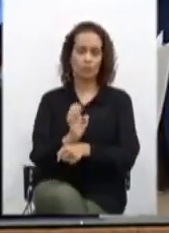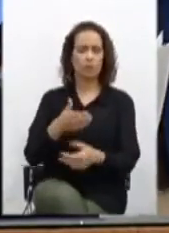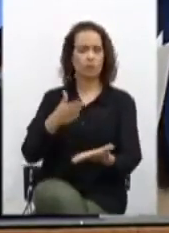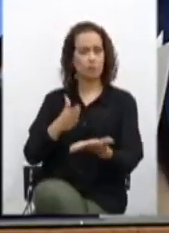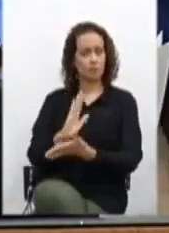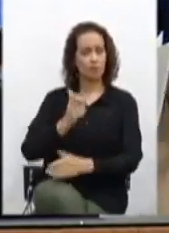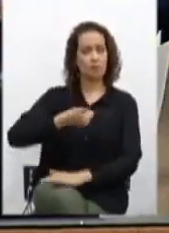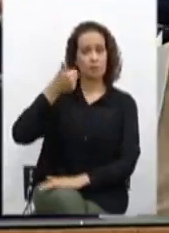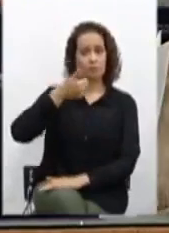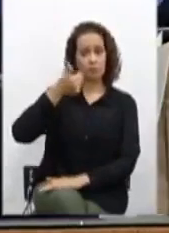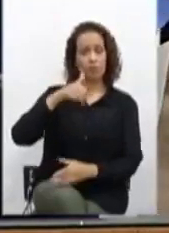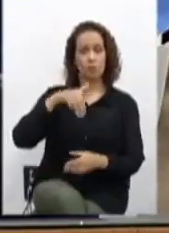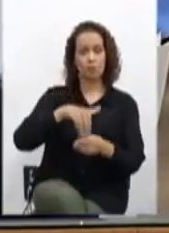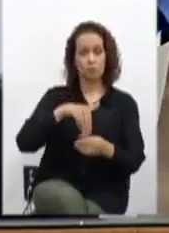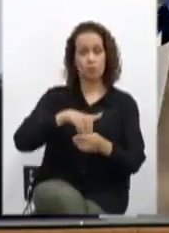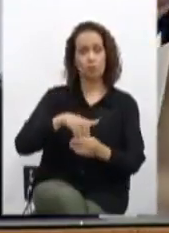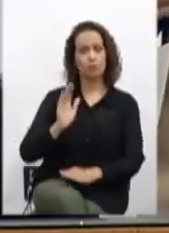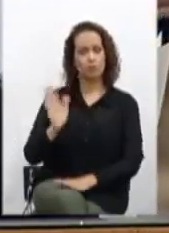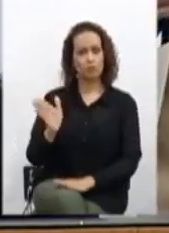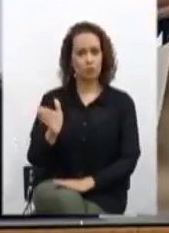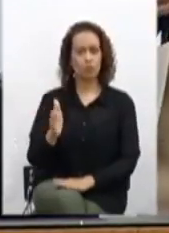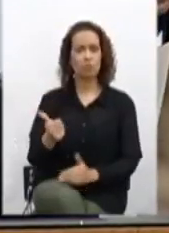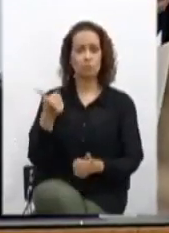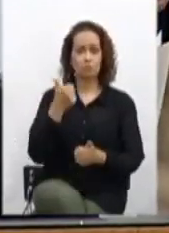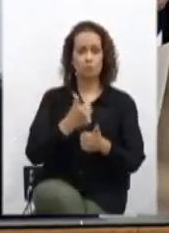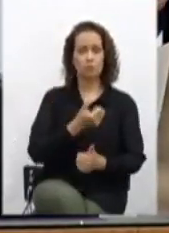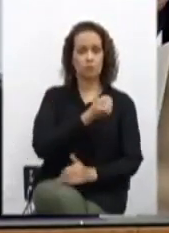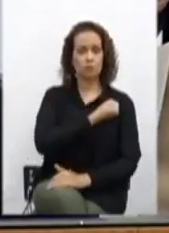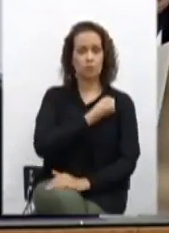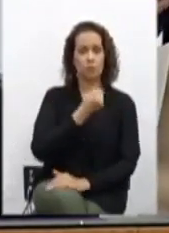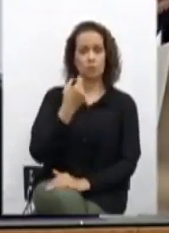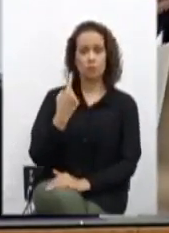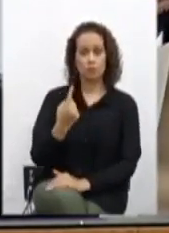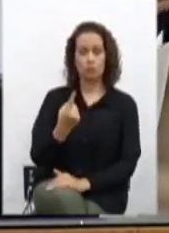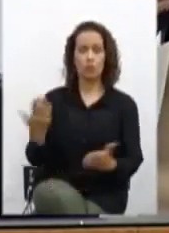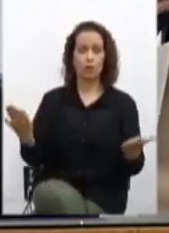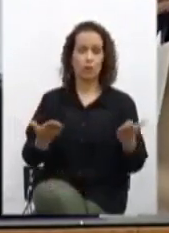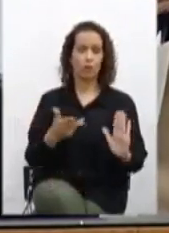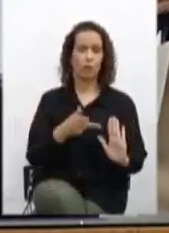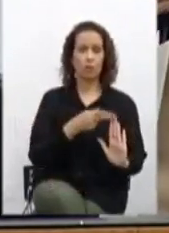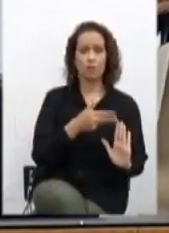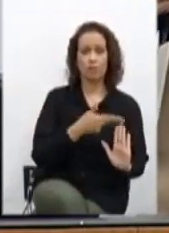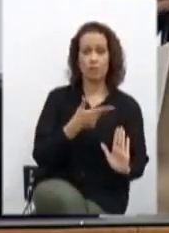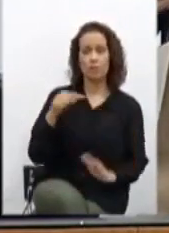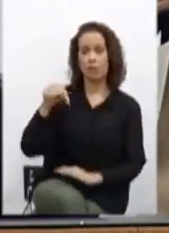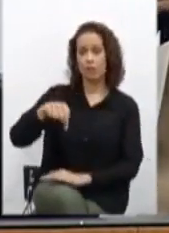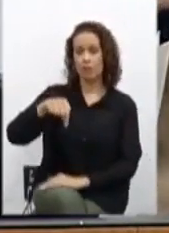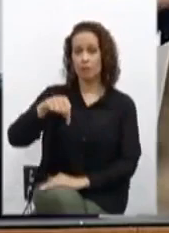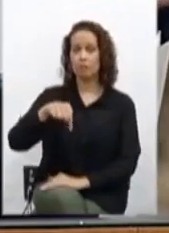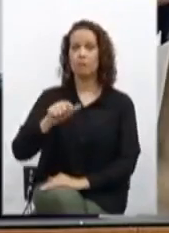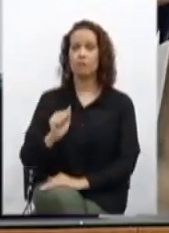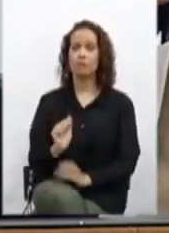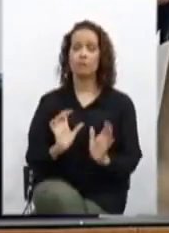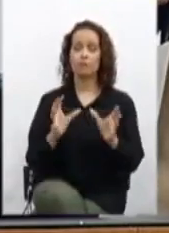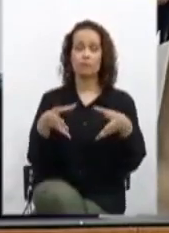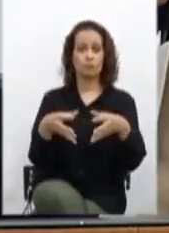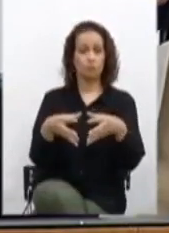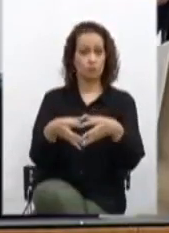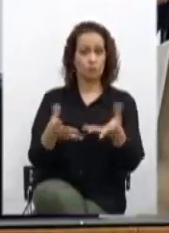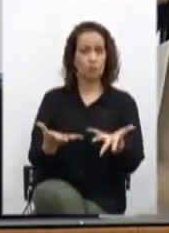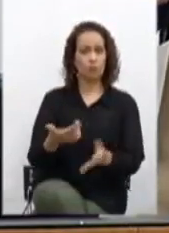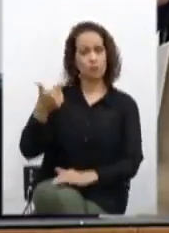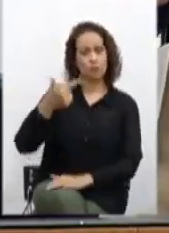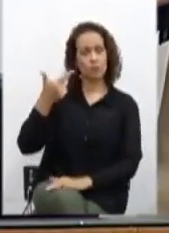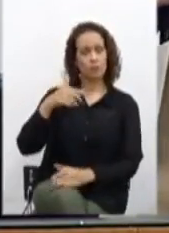forma do substitutivo nº 1, vem a proposição agora a esta comissão para receber parecer para o segundo